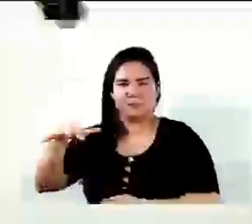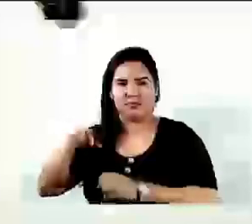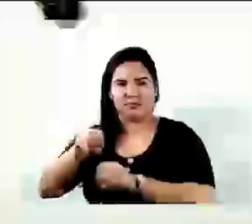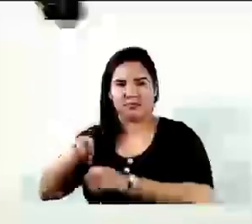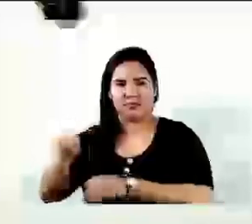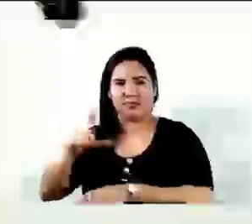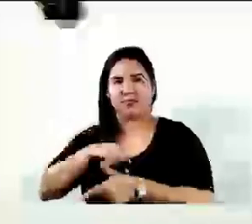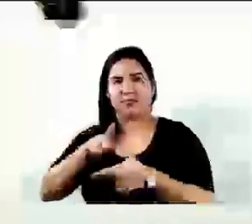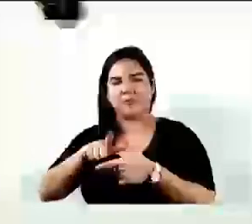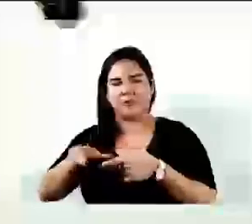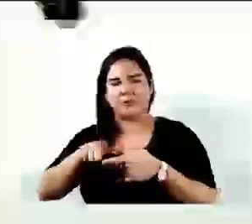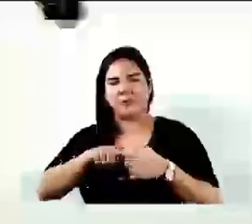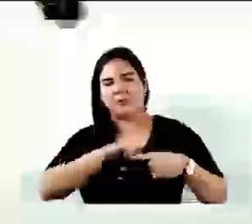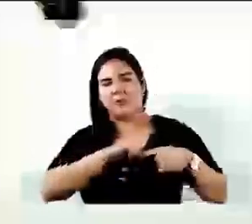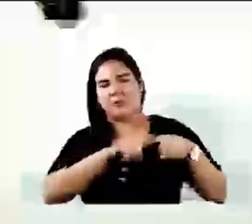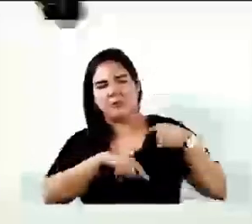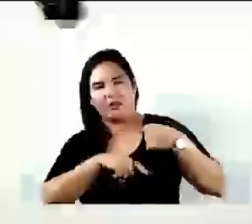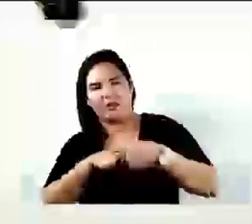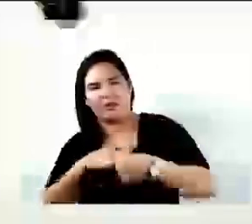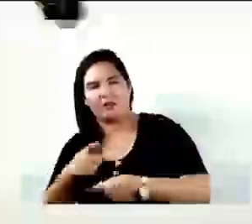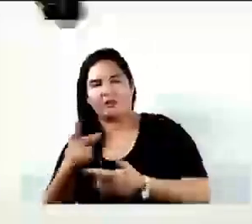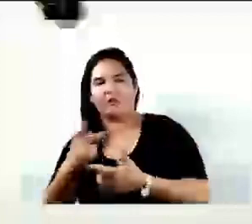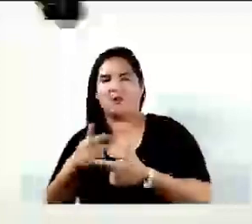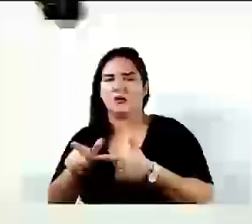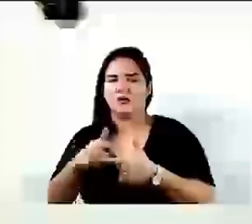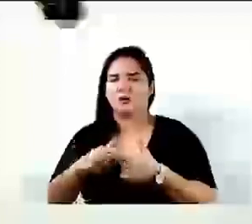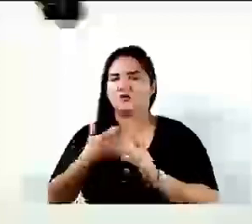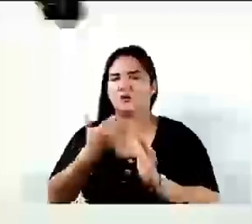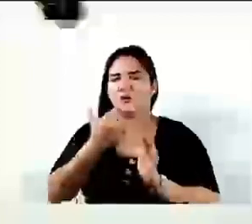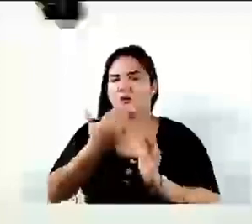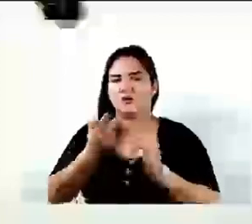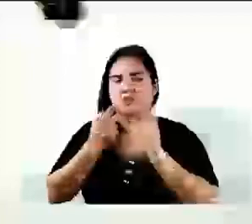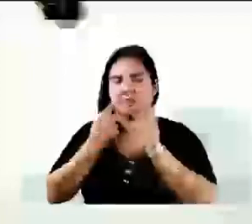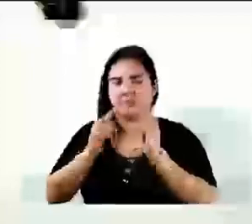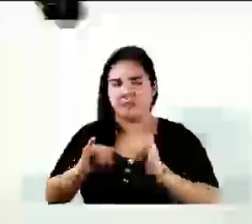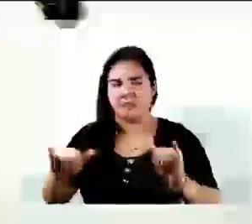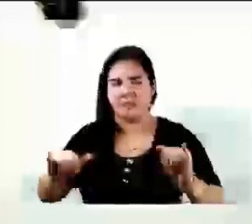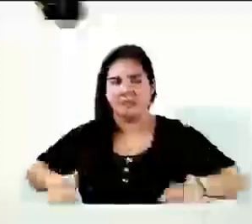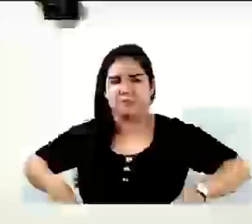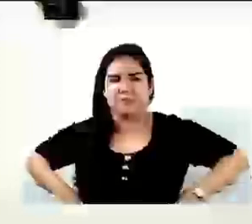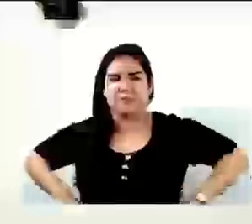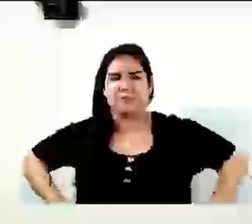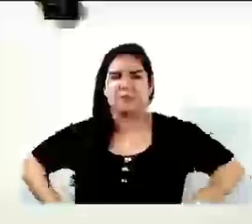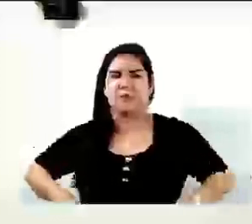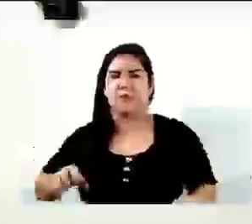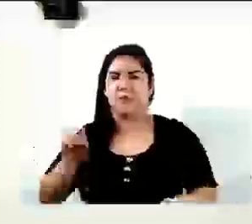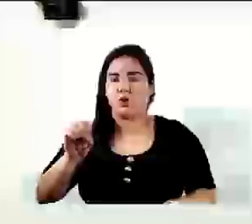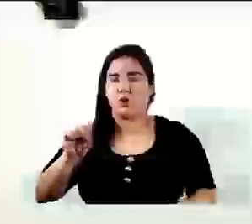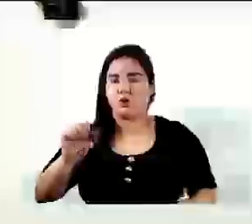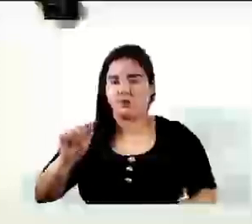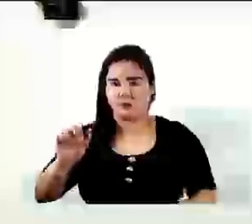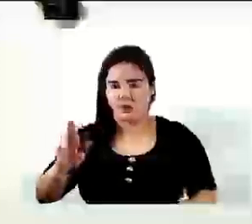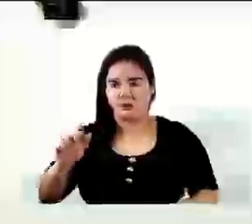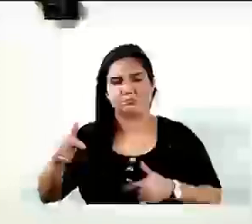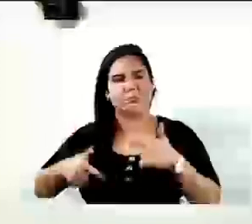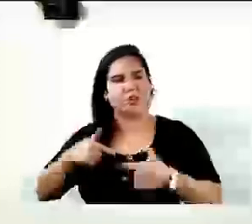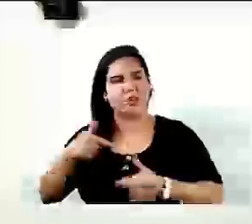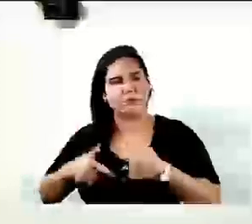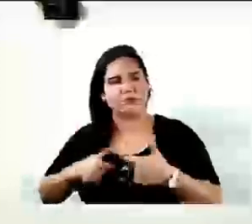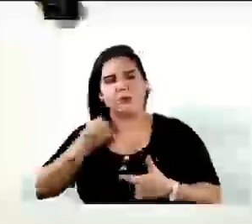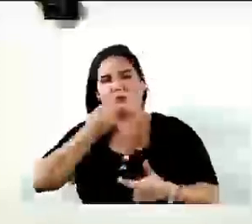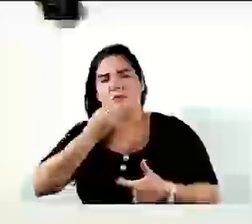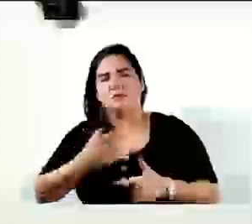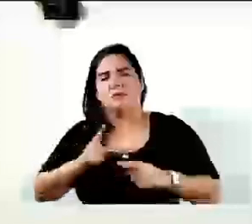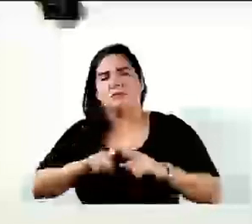uma herança maldita, não adianta a gente falar. O Oscar, ele tem fazendo um bom trabalho, mas tem muitas coisas que também,